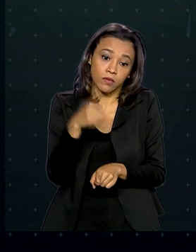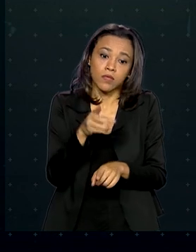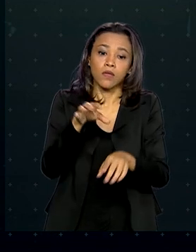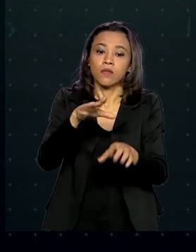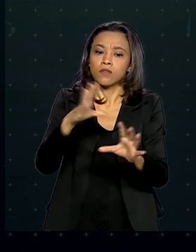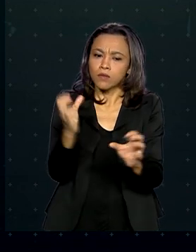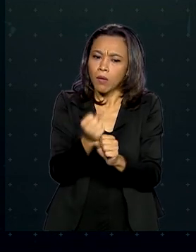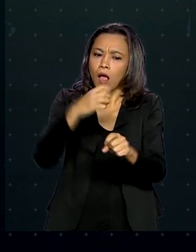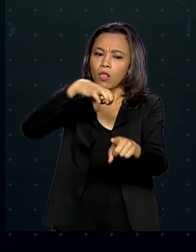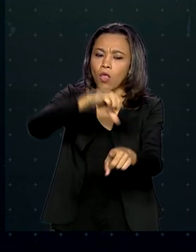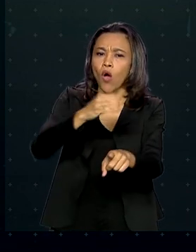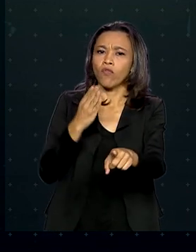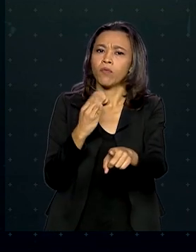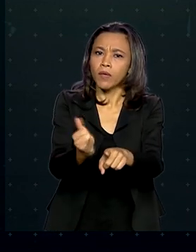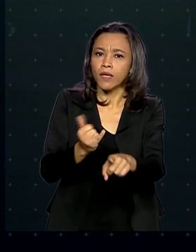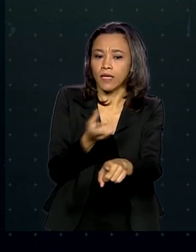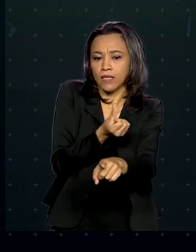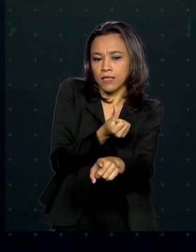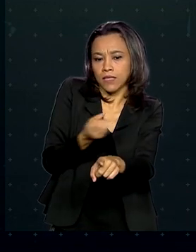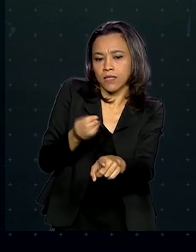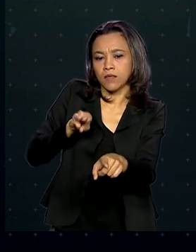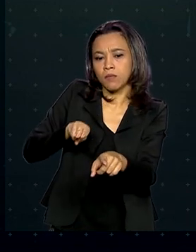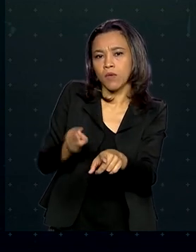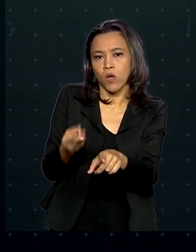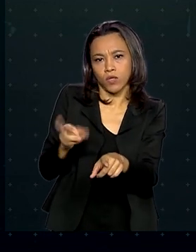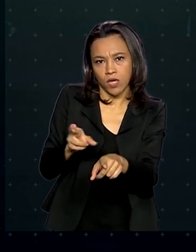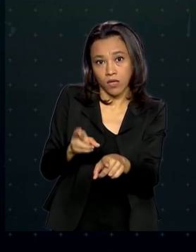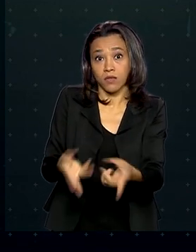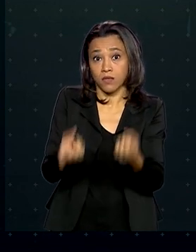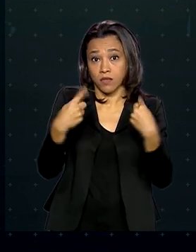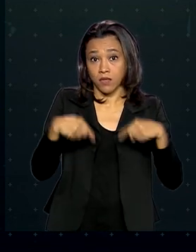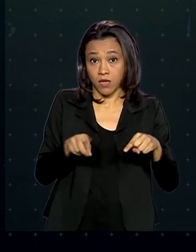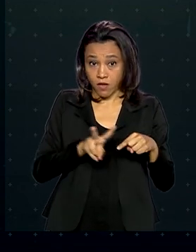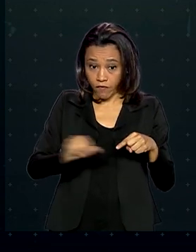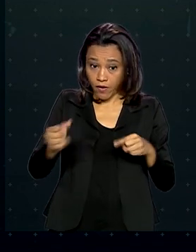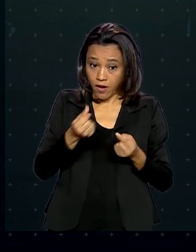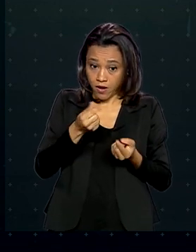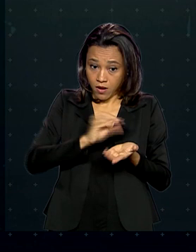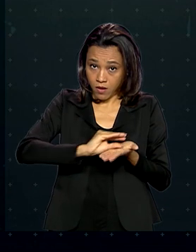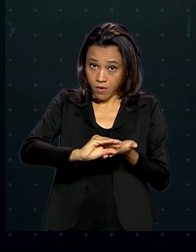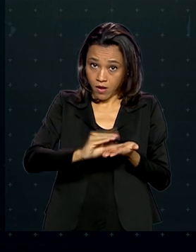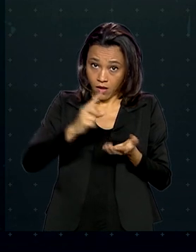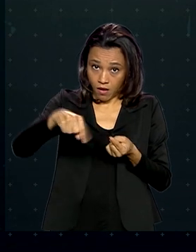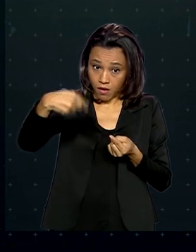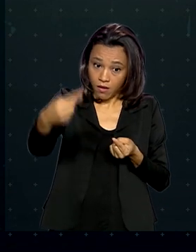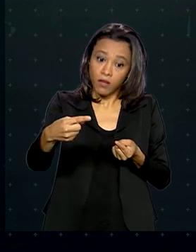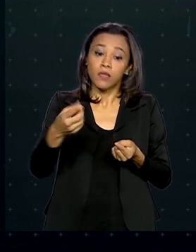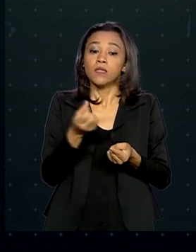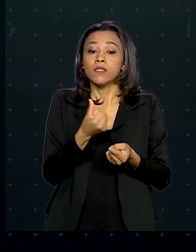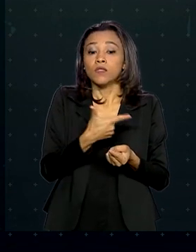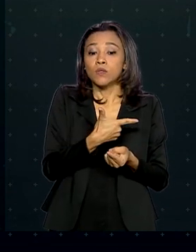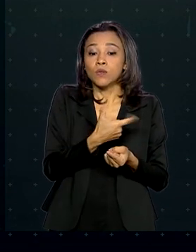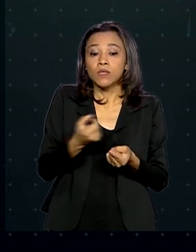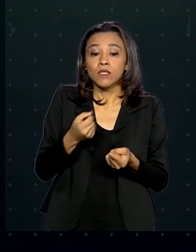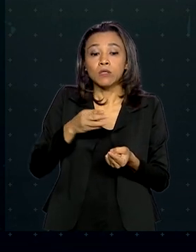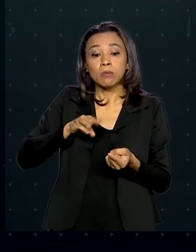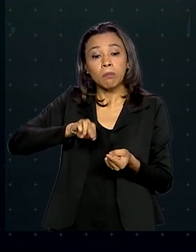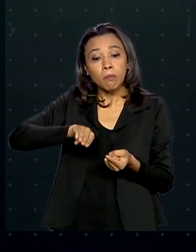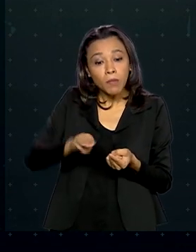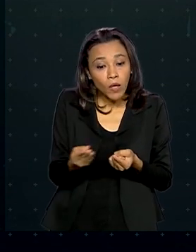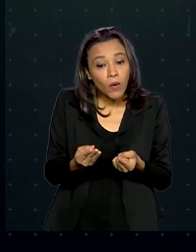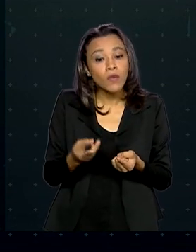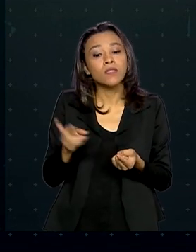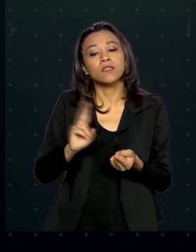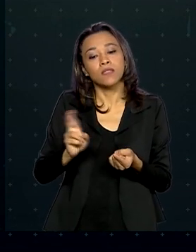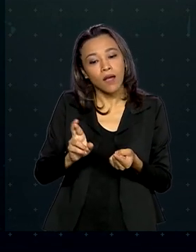9 bilhões e R 600 milhões e vai liberar até o final de semana R 200 milhões para a